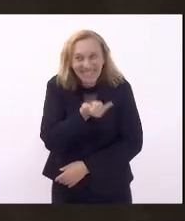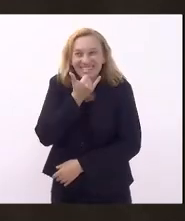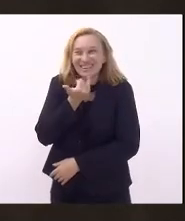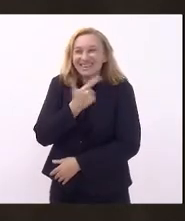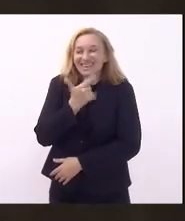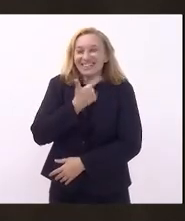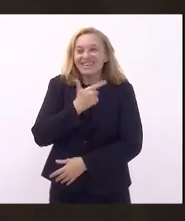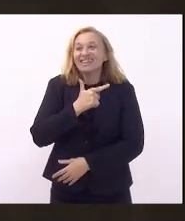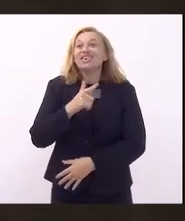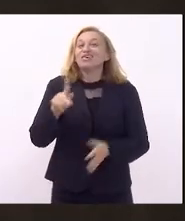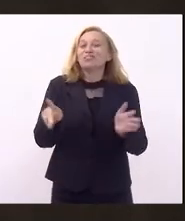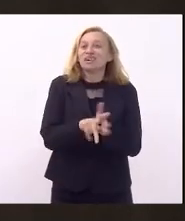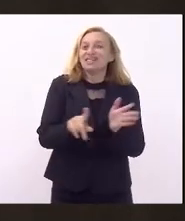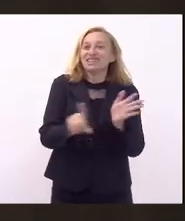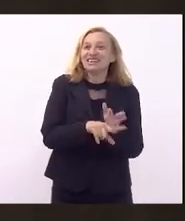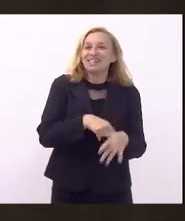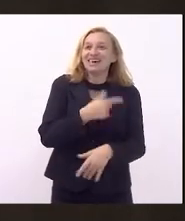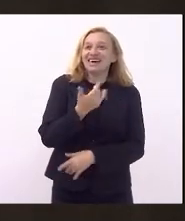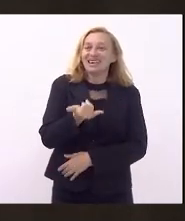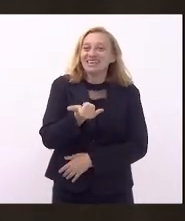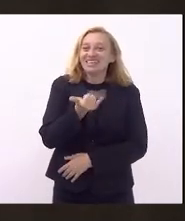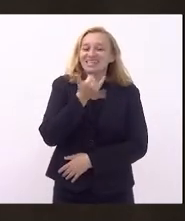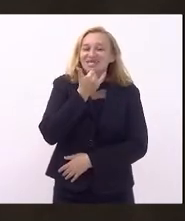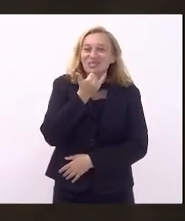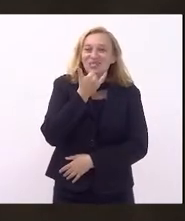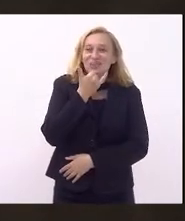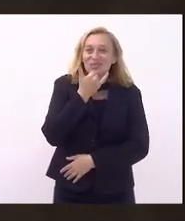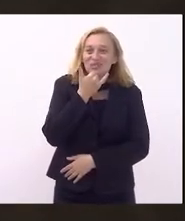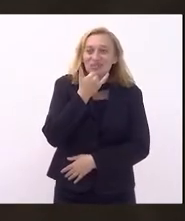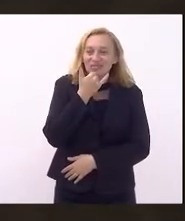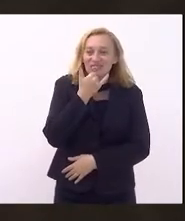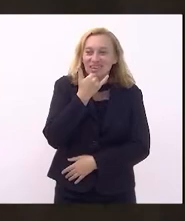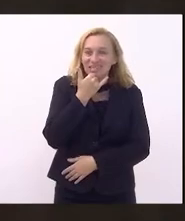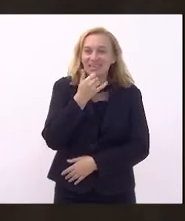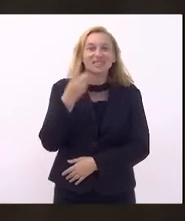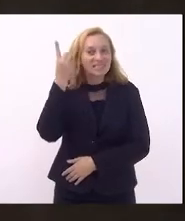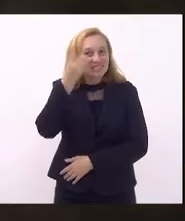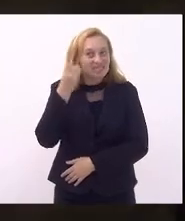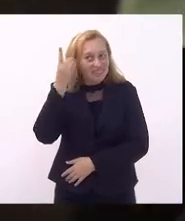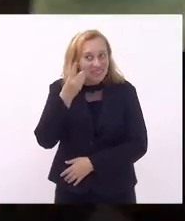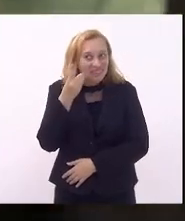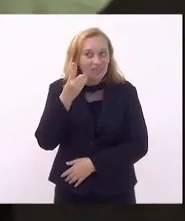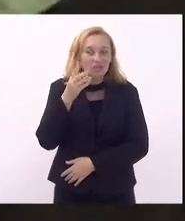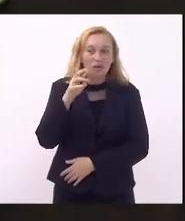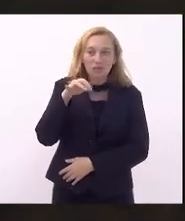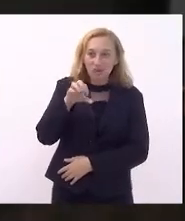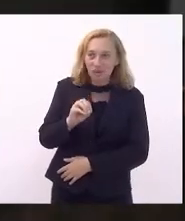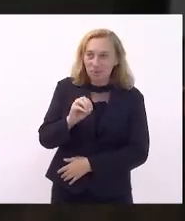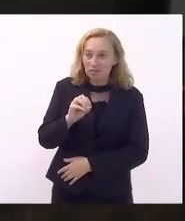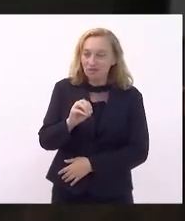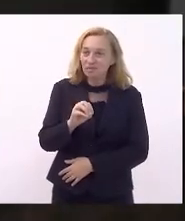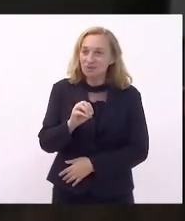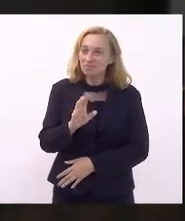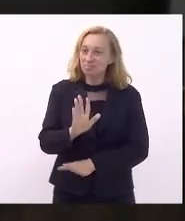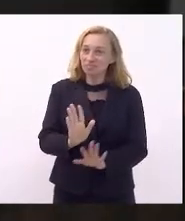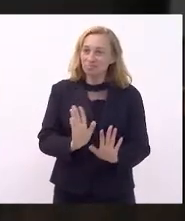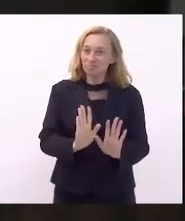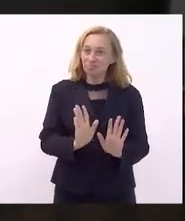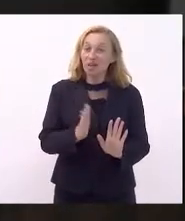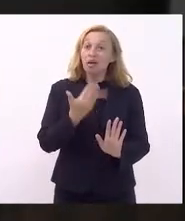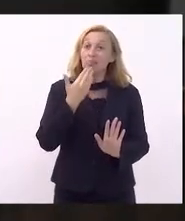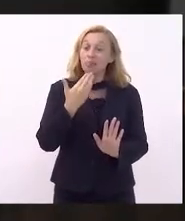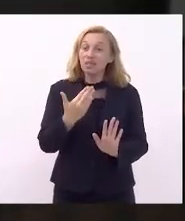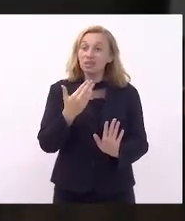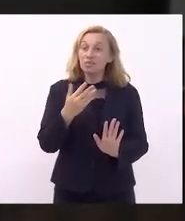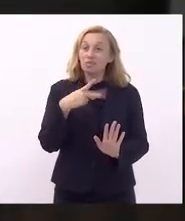Boa. Projeto de lei, desculpe a desatenção, de autoria do deputado Ronaldo Anquieta. Não, Vossa Excelência que pediu